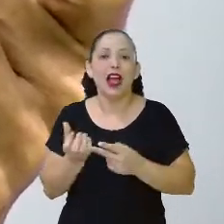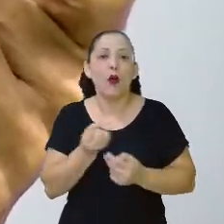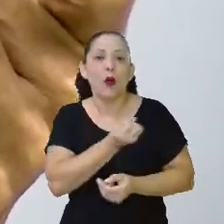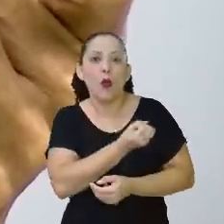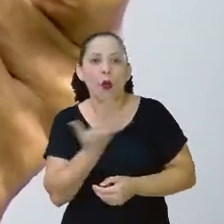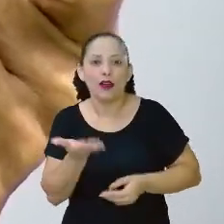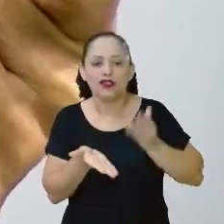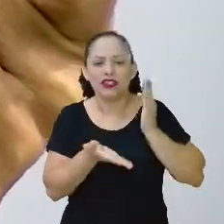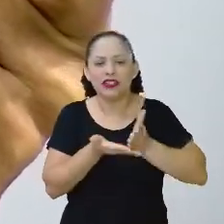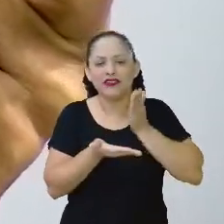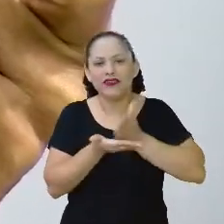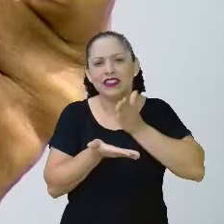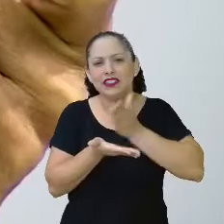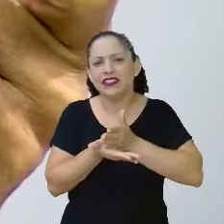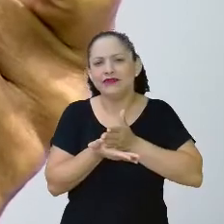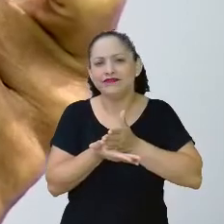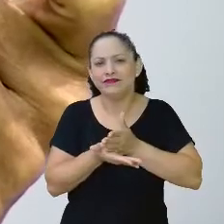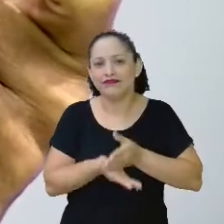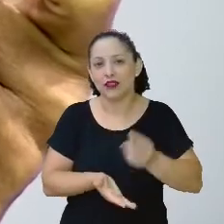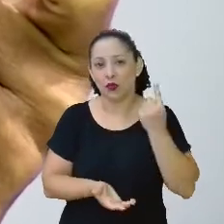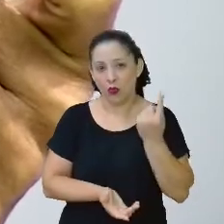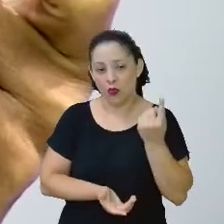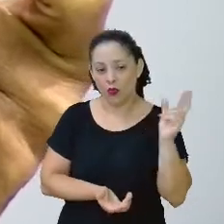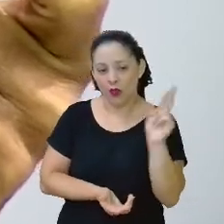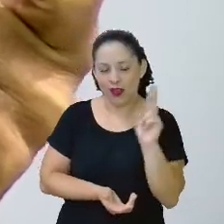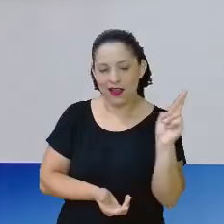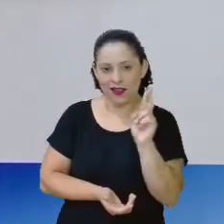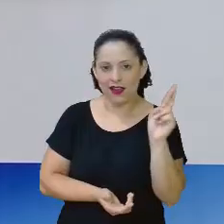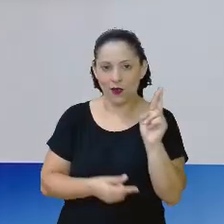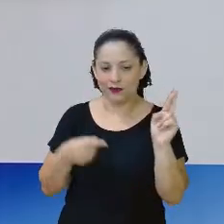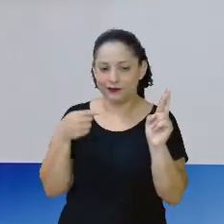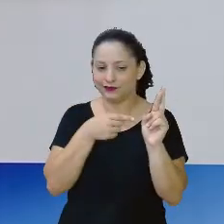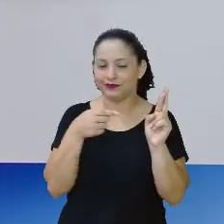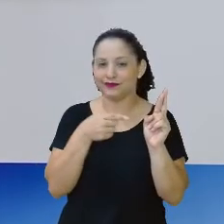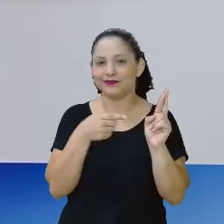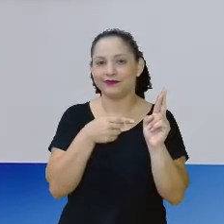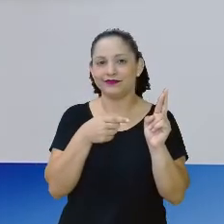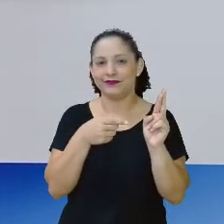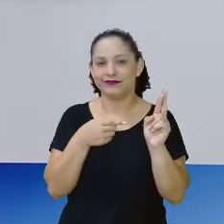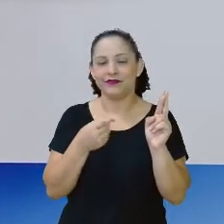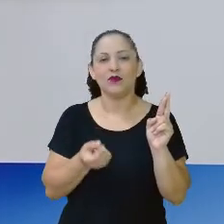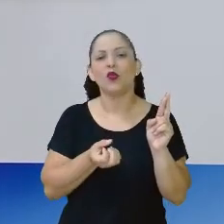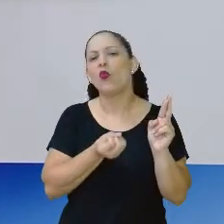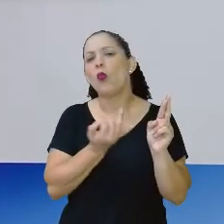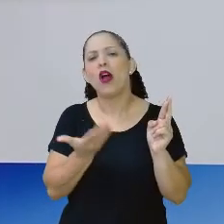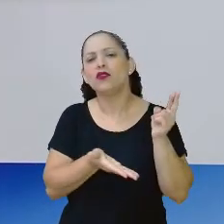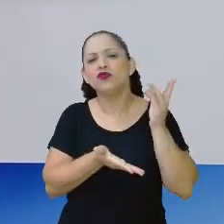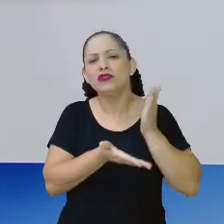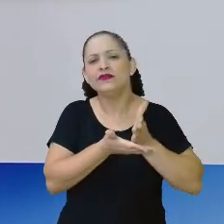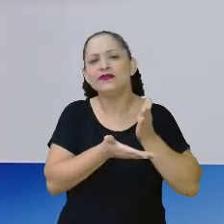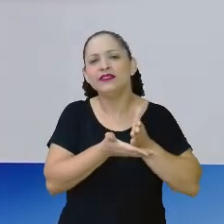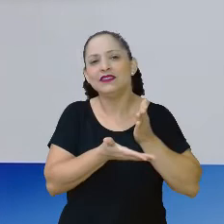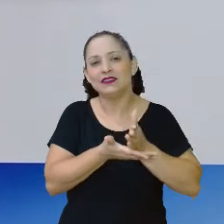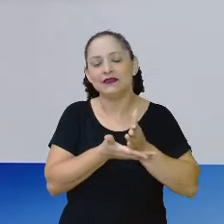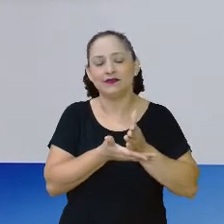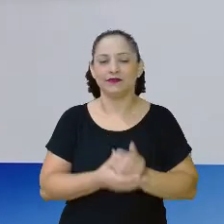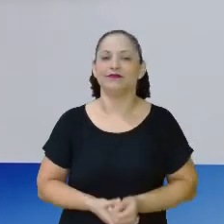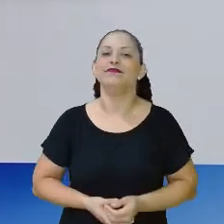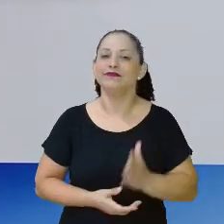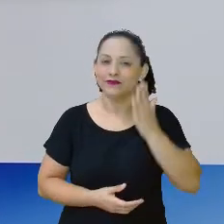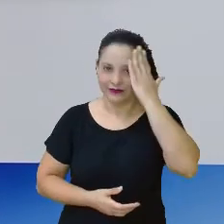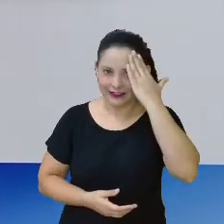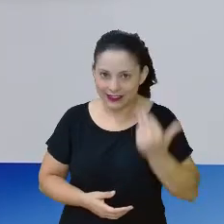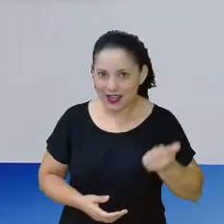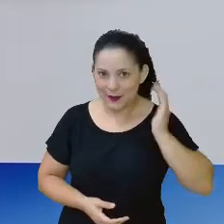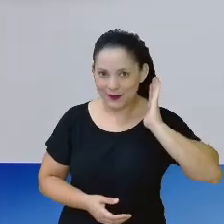estou aqui, ó, dividindo o meu inteiro, que no caso o meu inteiro aqui é um real? Em quantas? Já